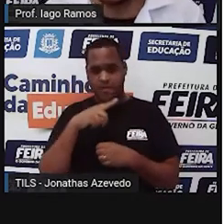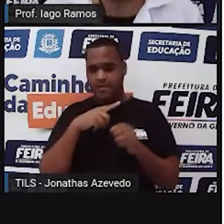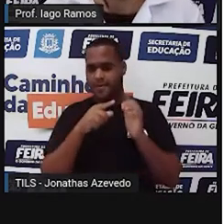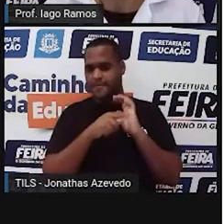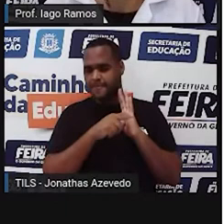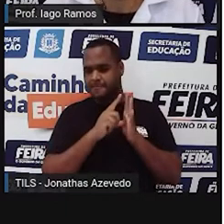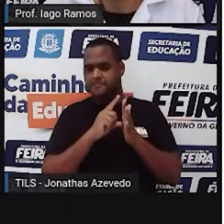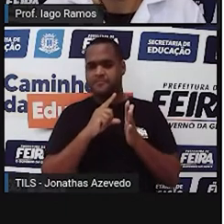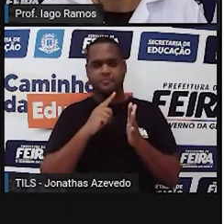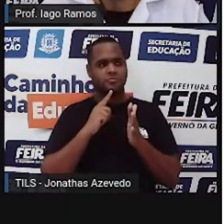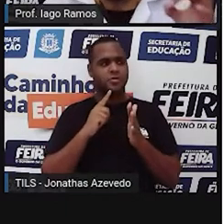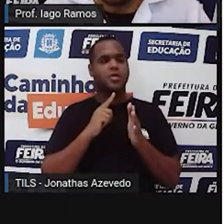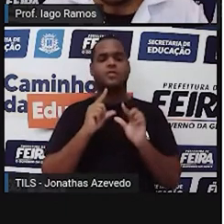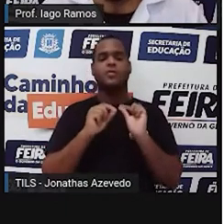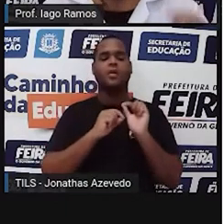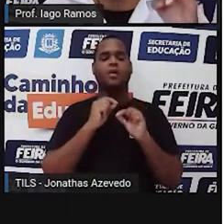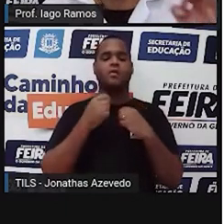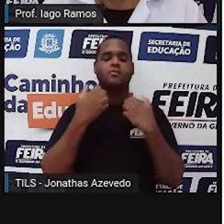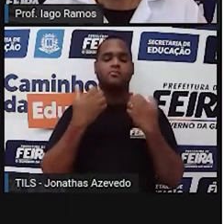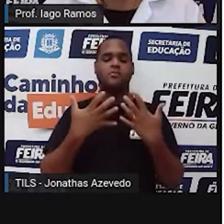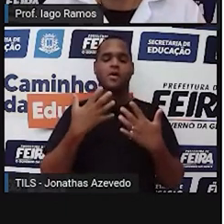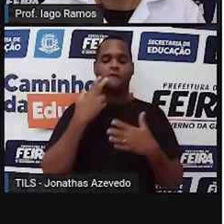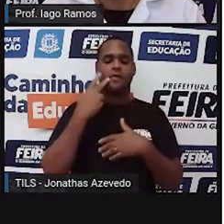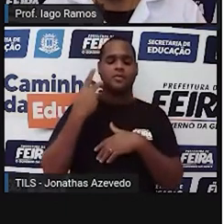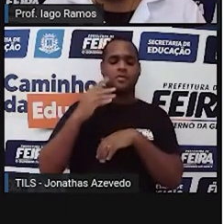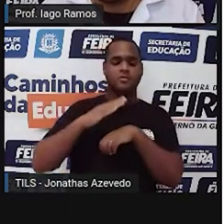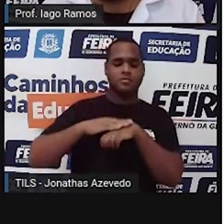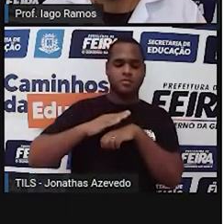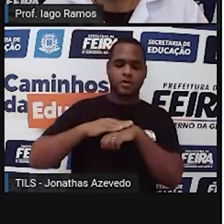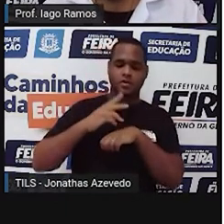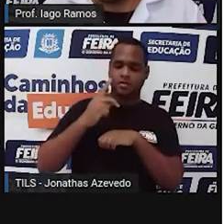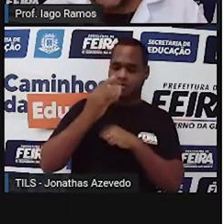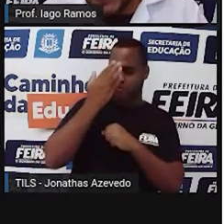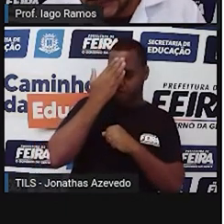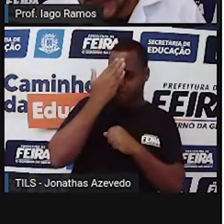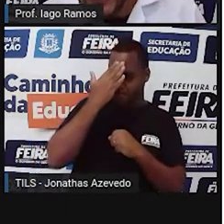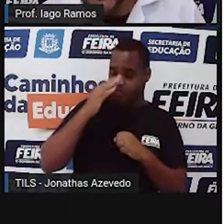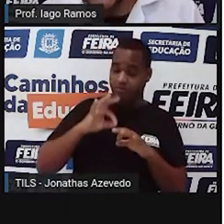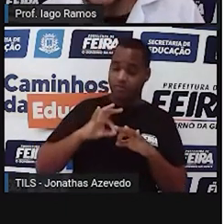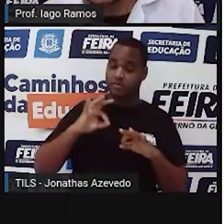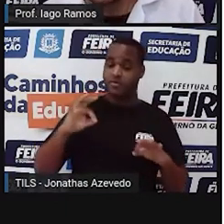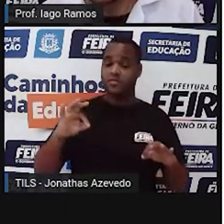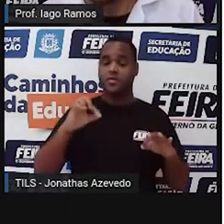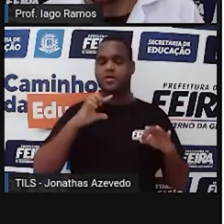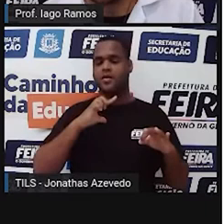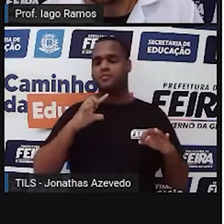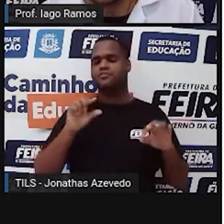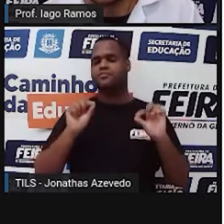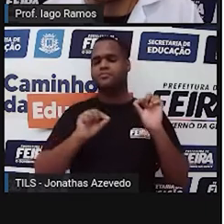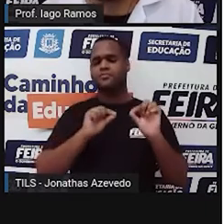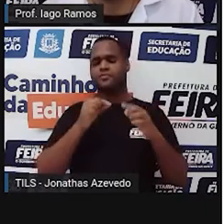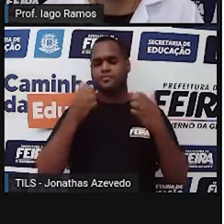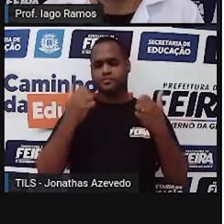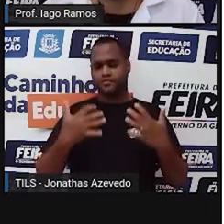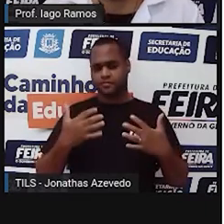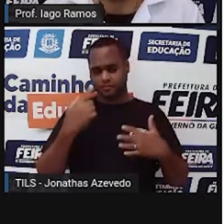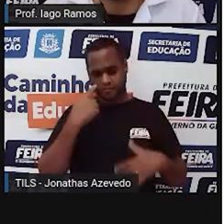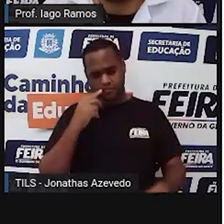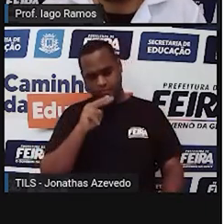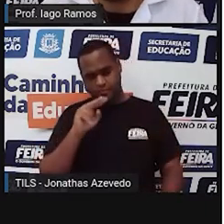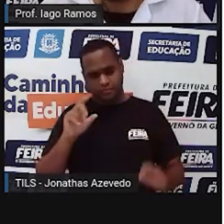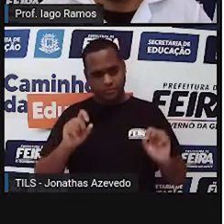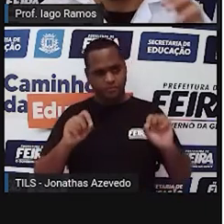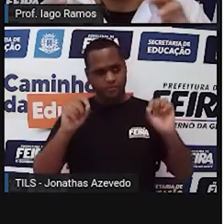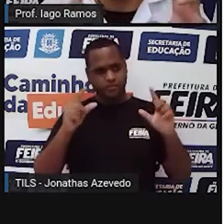aí, né? O quanto você sabe sobre medidas. Só que assim, ó, olha aqui na tela,